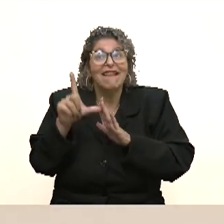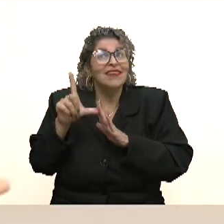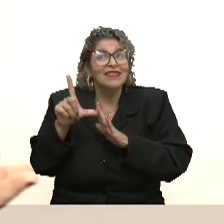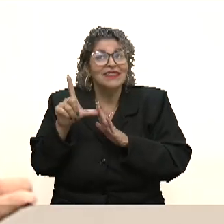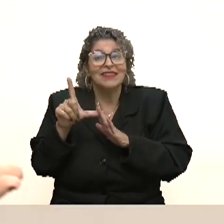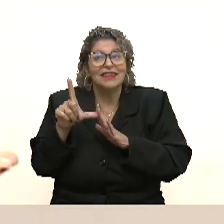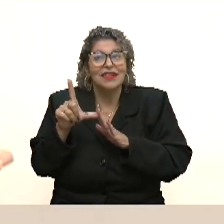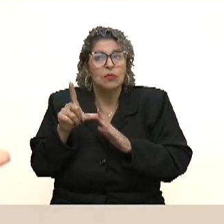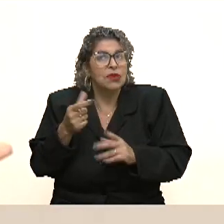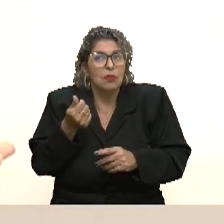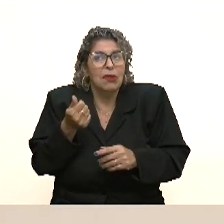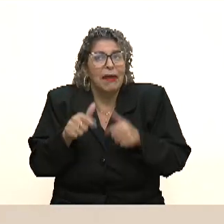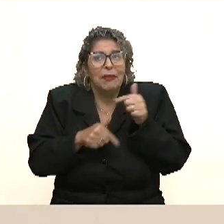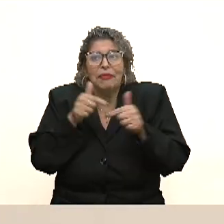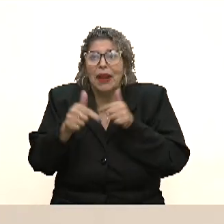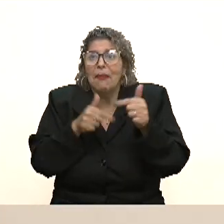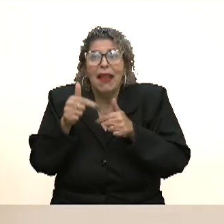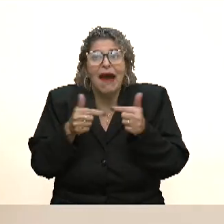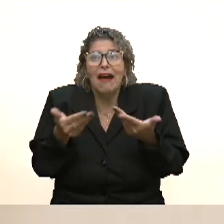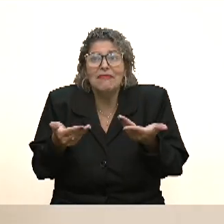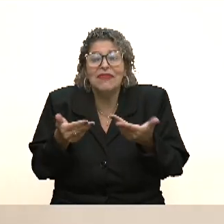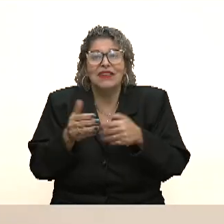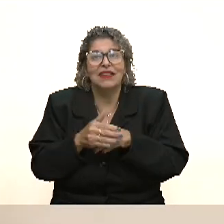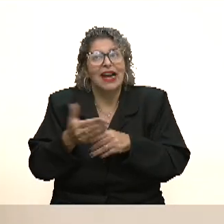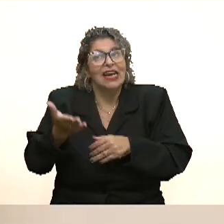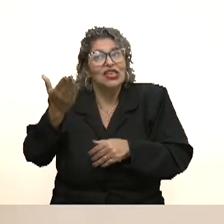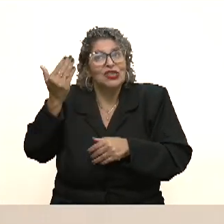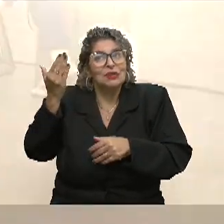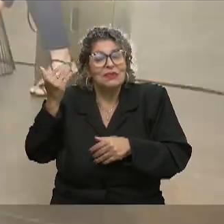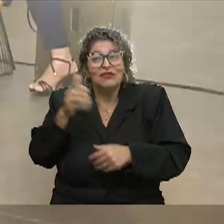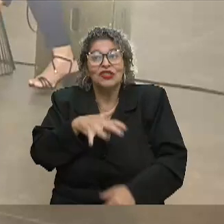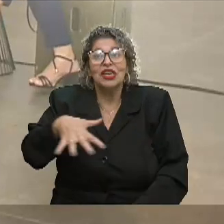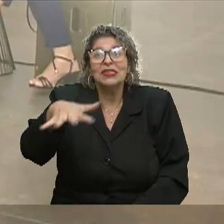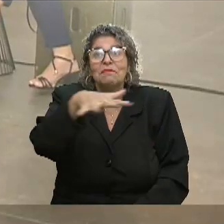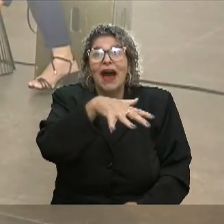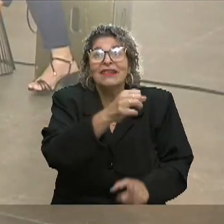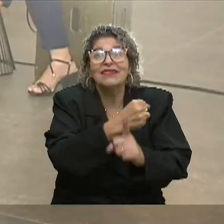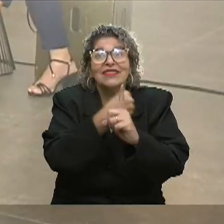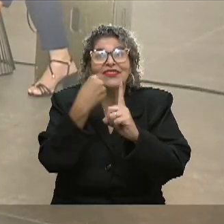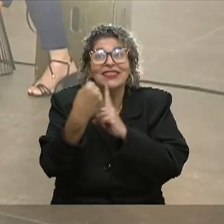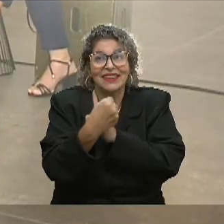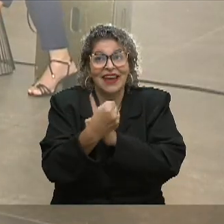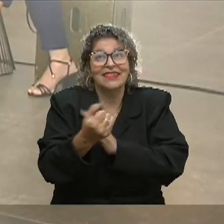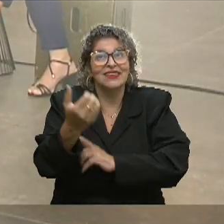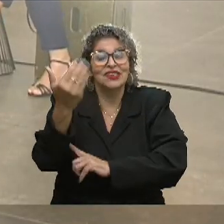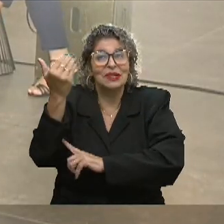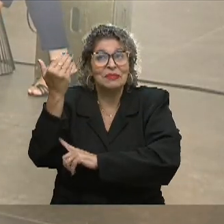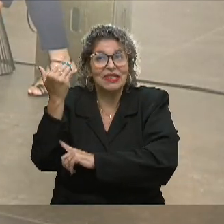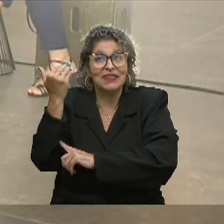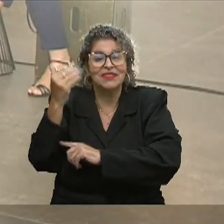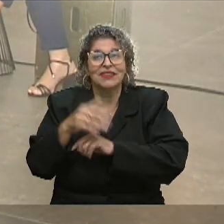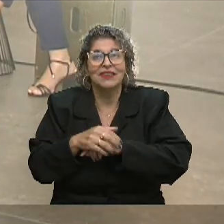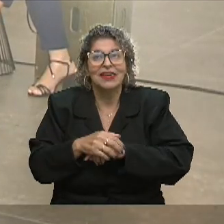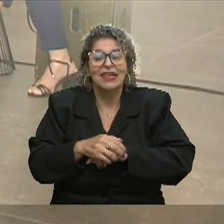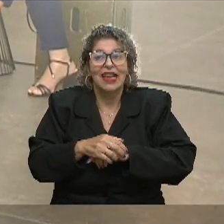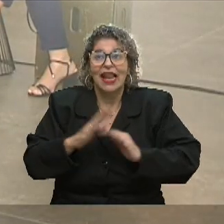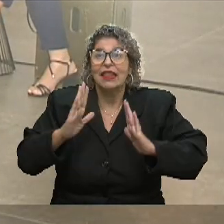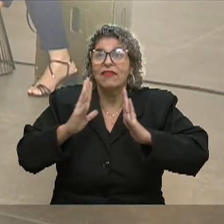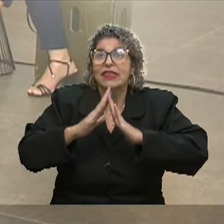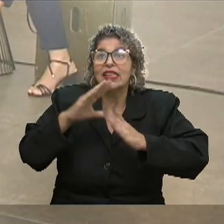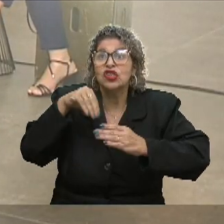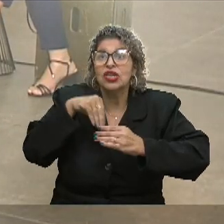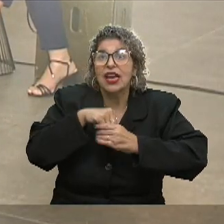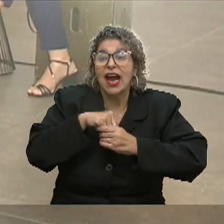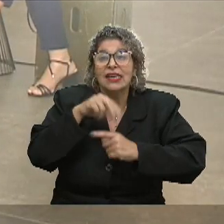tinha a sua própria renda, né? Então... A mulher não tinha nem o espaço na sociedade. não tinha nem o espaço, ela estava lá dentro de casa, né?